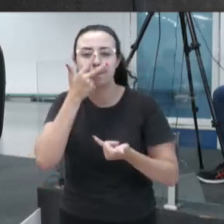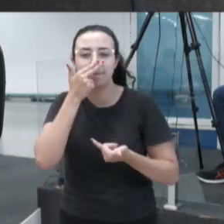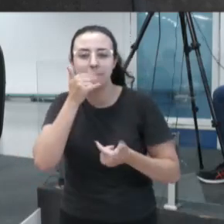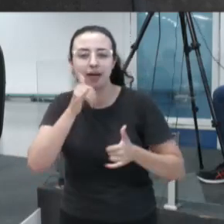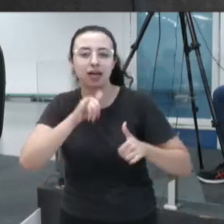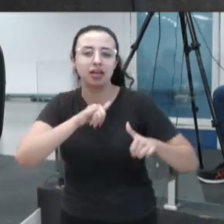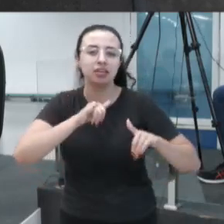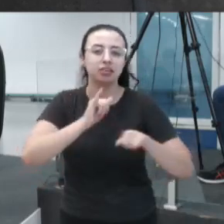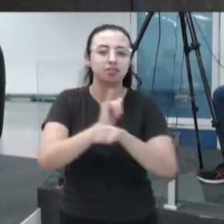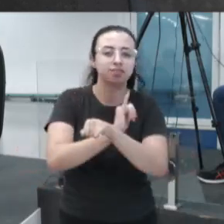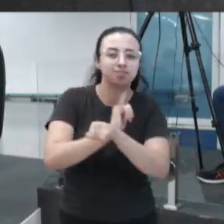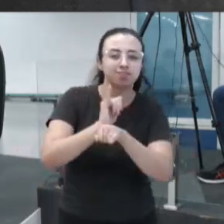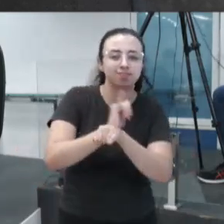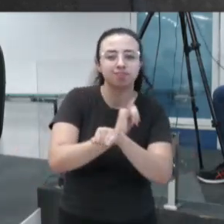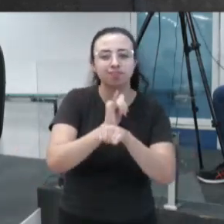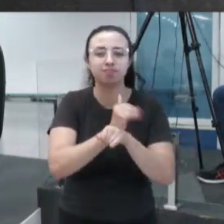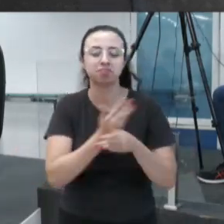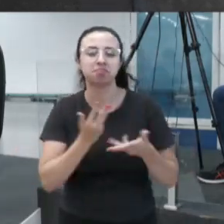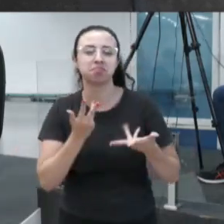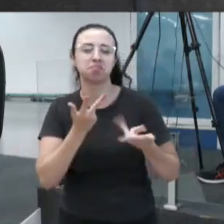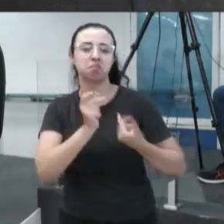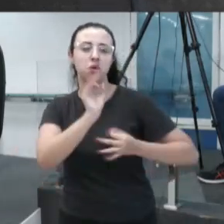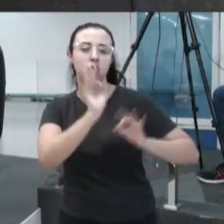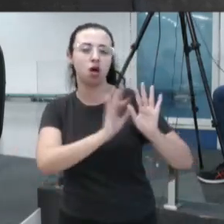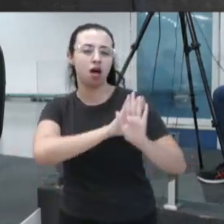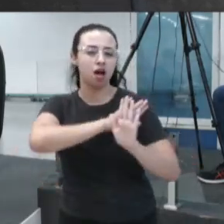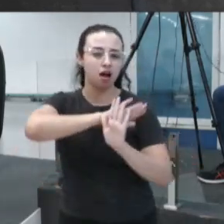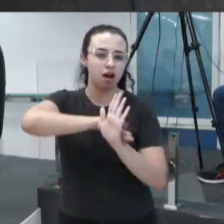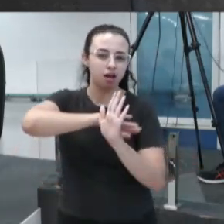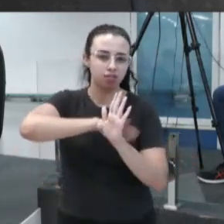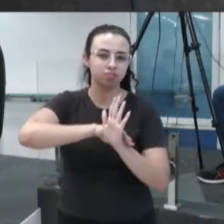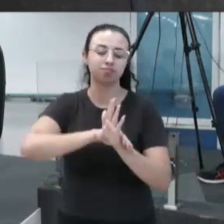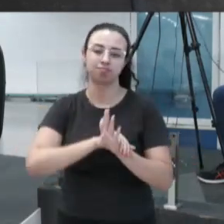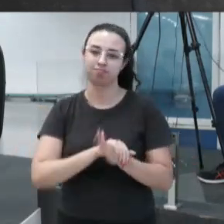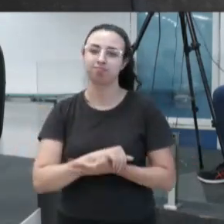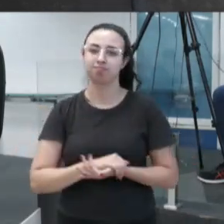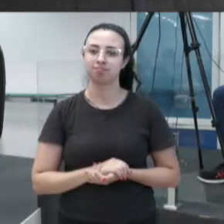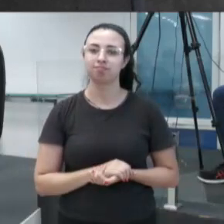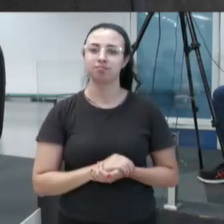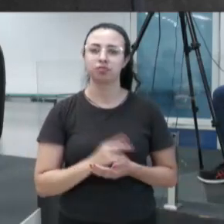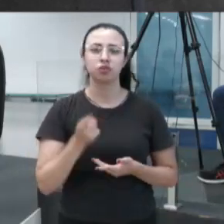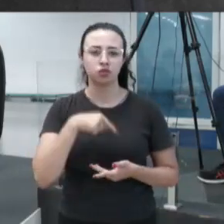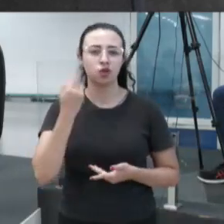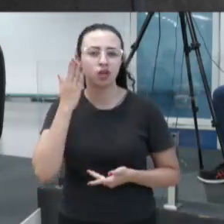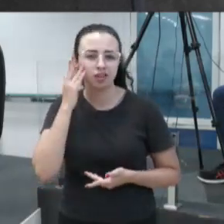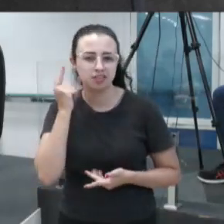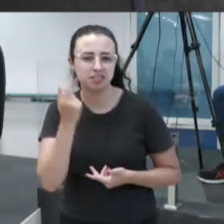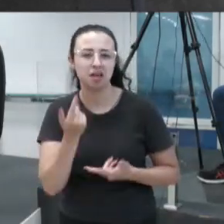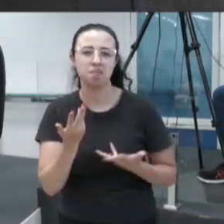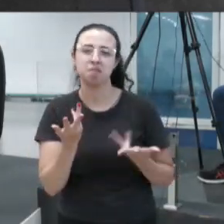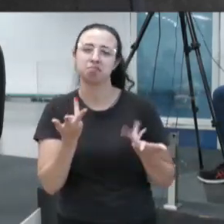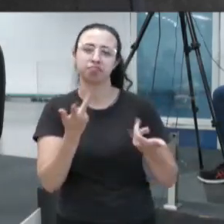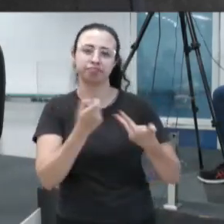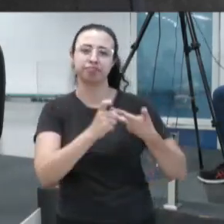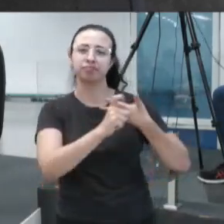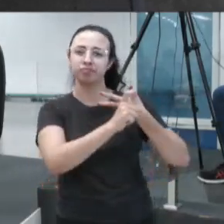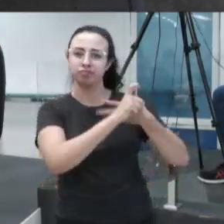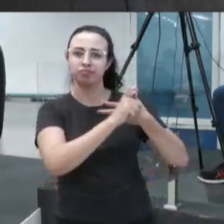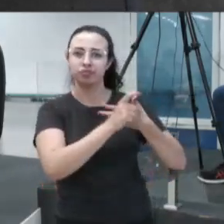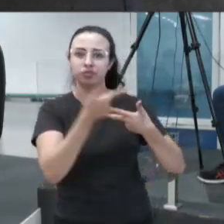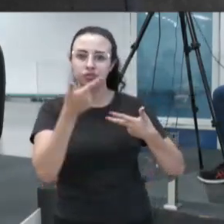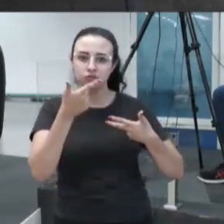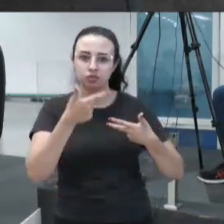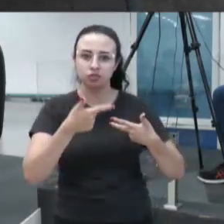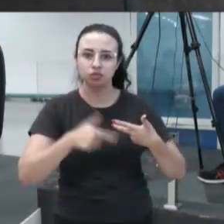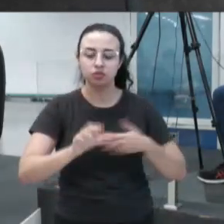ensaiada, bem treinada e muito executada. Especialidade aí que a gente vem vendo o executivo na casa, mais uma vez aqui